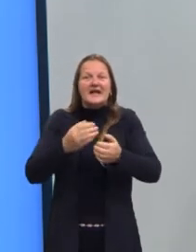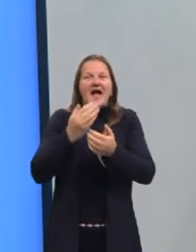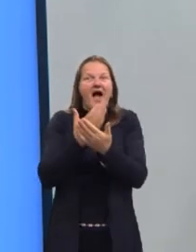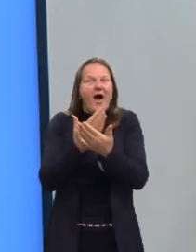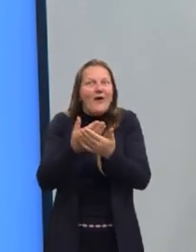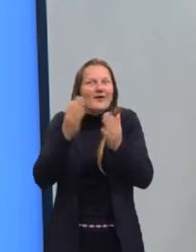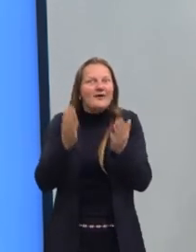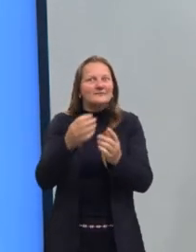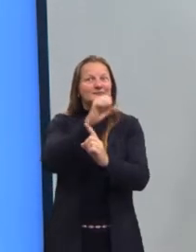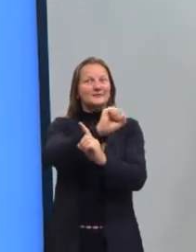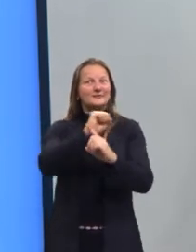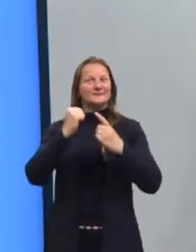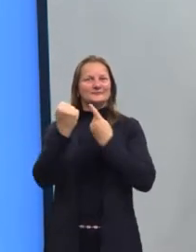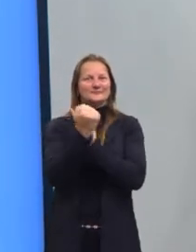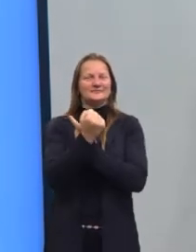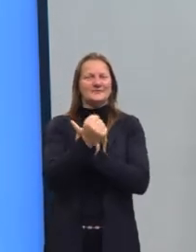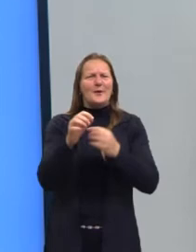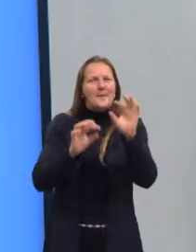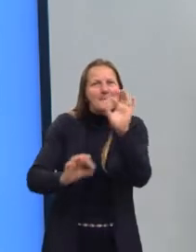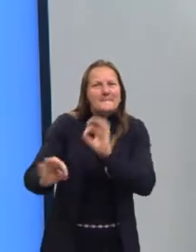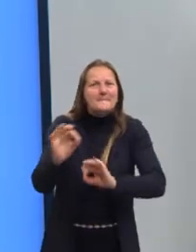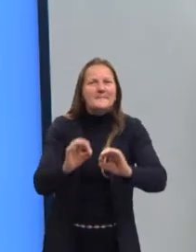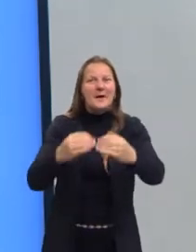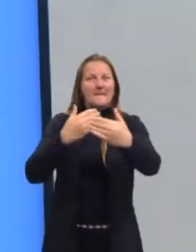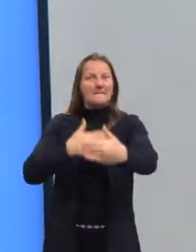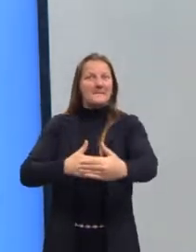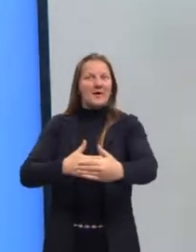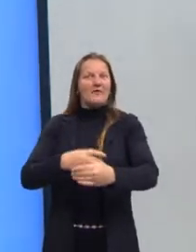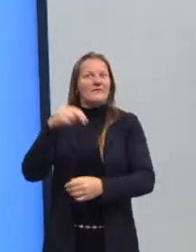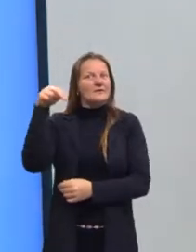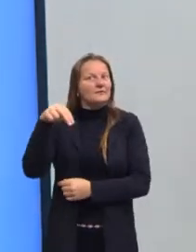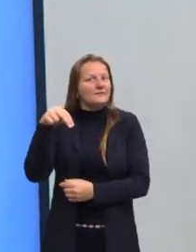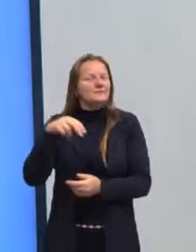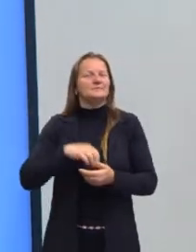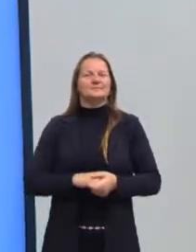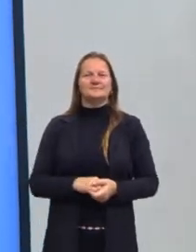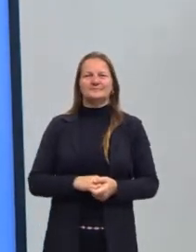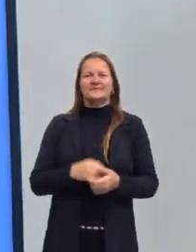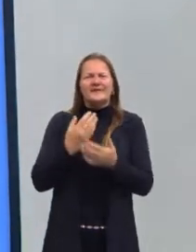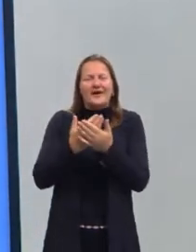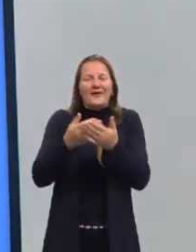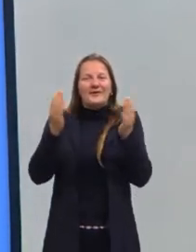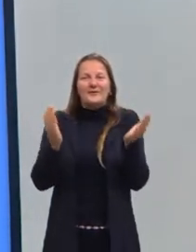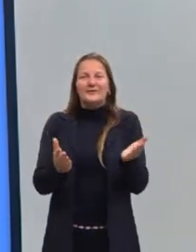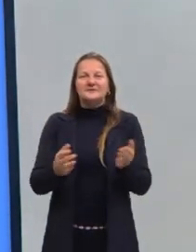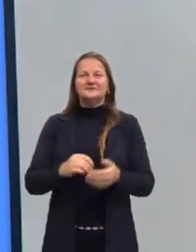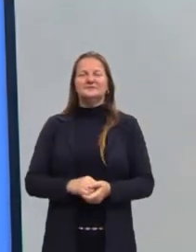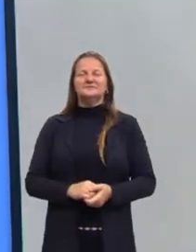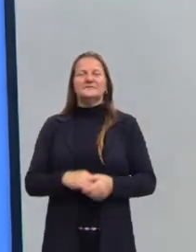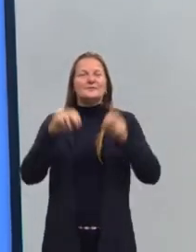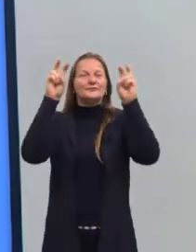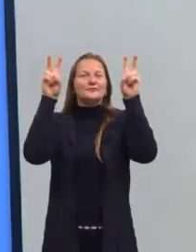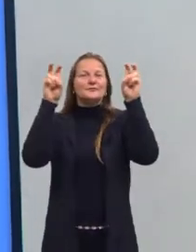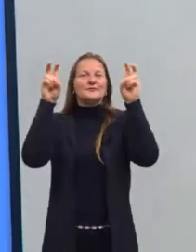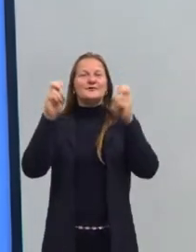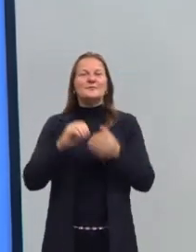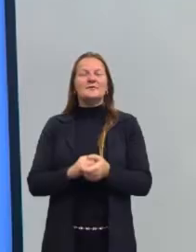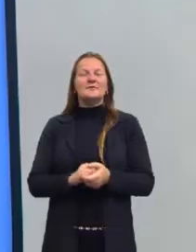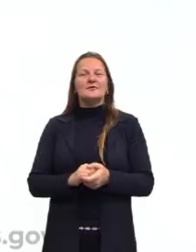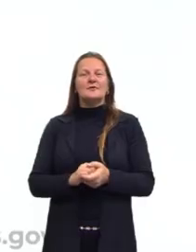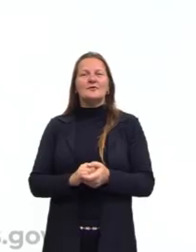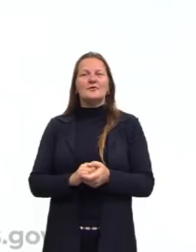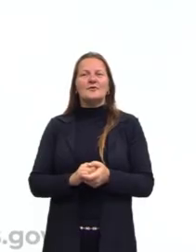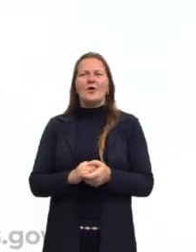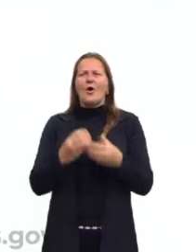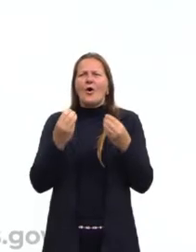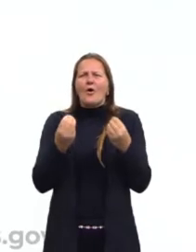Sociologia nos preparando para o Enem agora de novembro. A aula de hoje nós vamos tratar sobre advento da